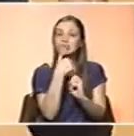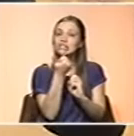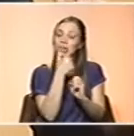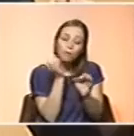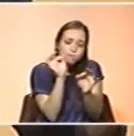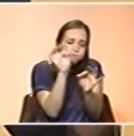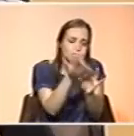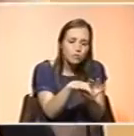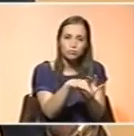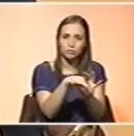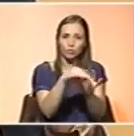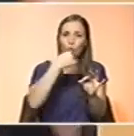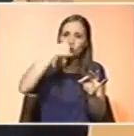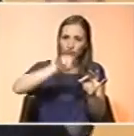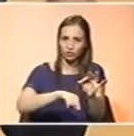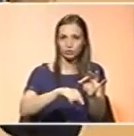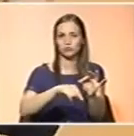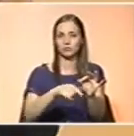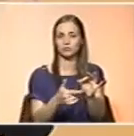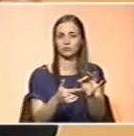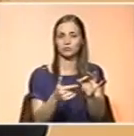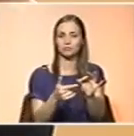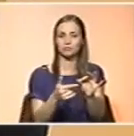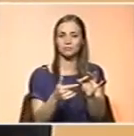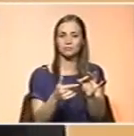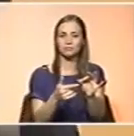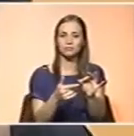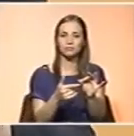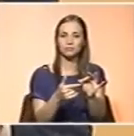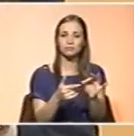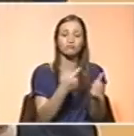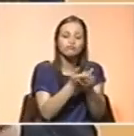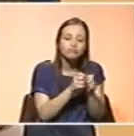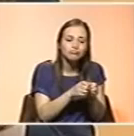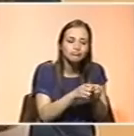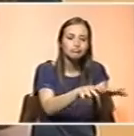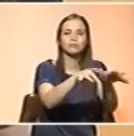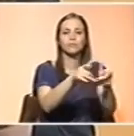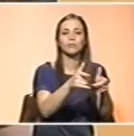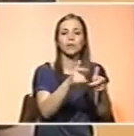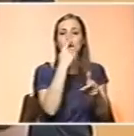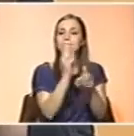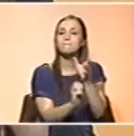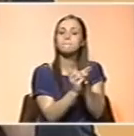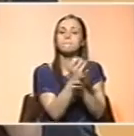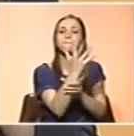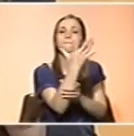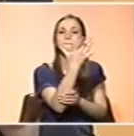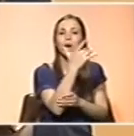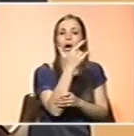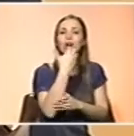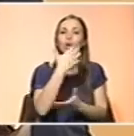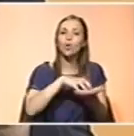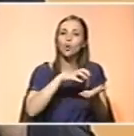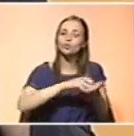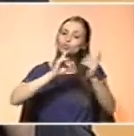introduzindo-os novamente no arroz, com algo que os permite expressar, e a planta começou a produzir